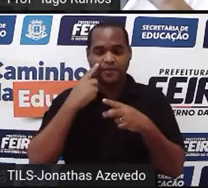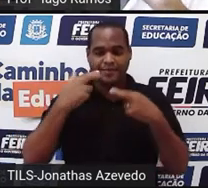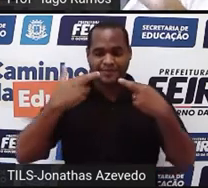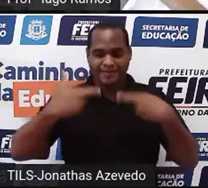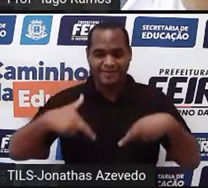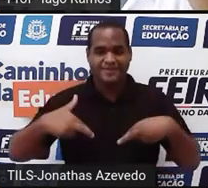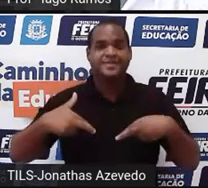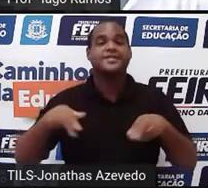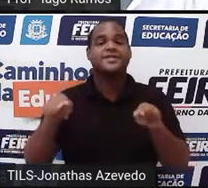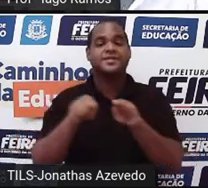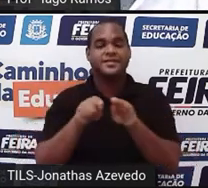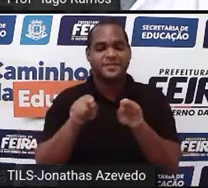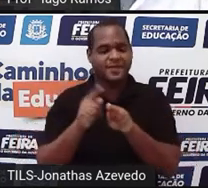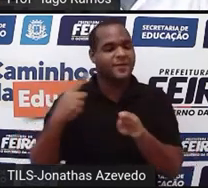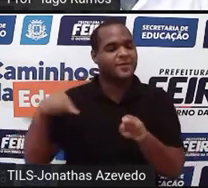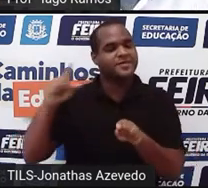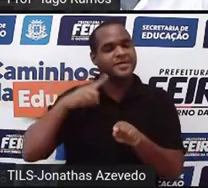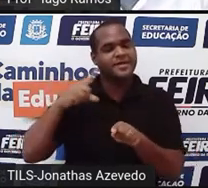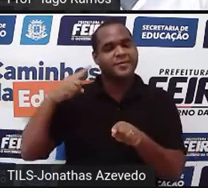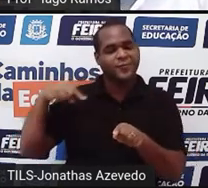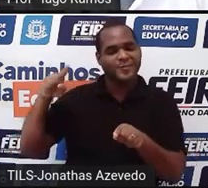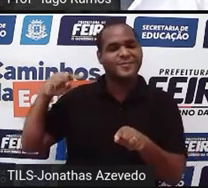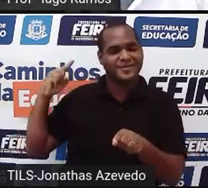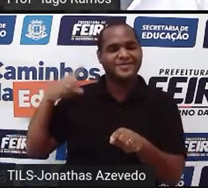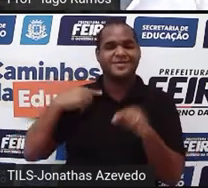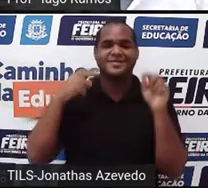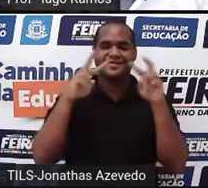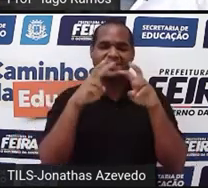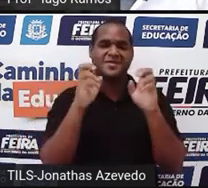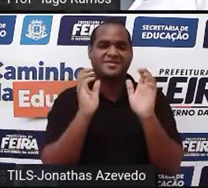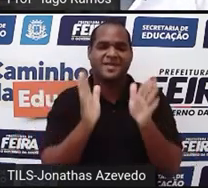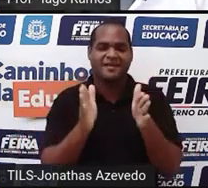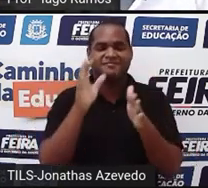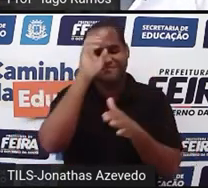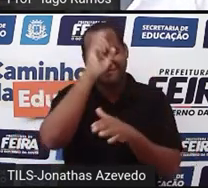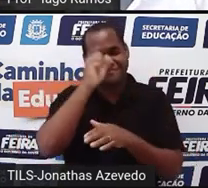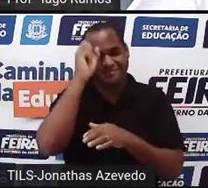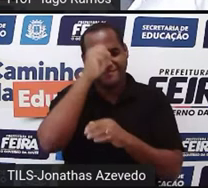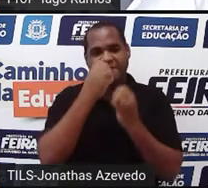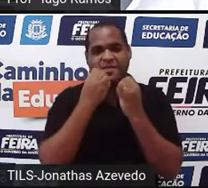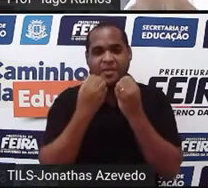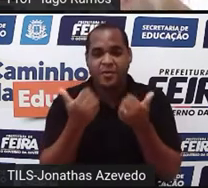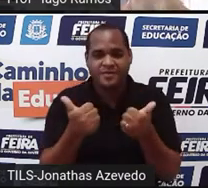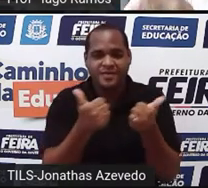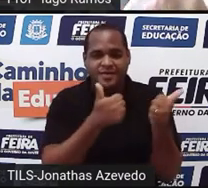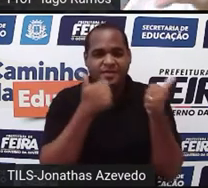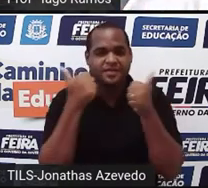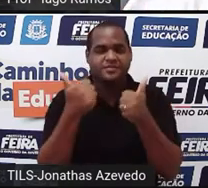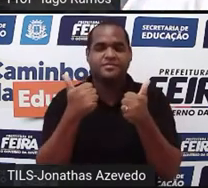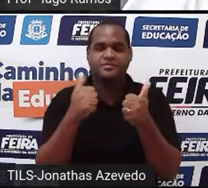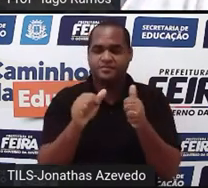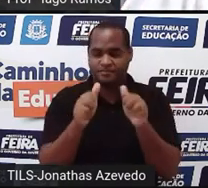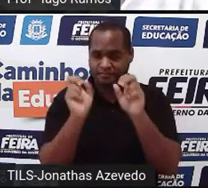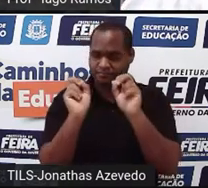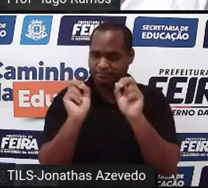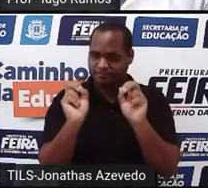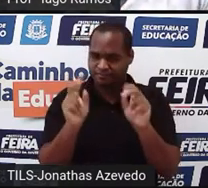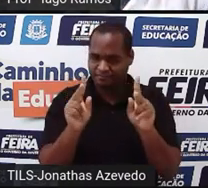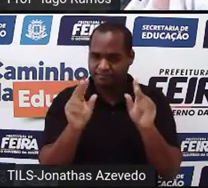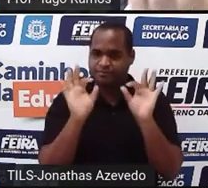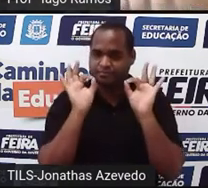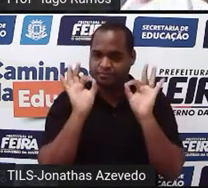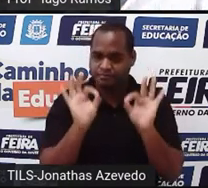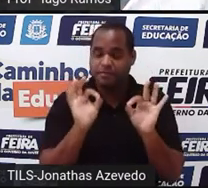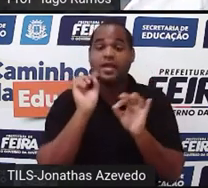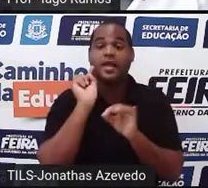e na aula anterior, ou da anterior, porque era o tema que a gente tinha que aprender. Tá bom? Então, beleza. É